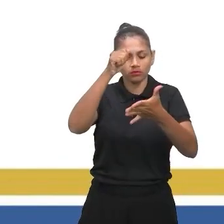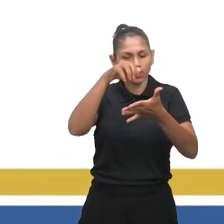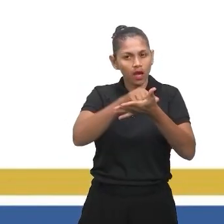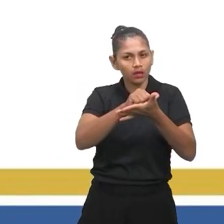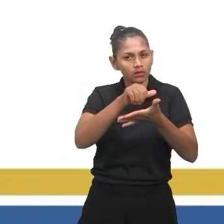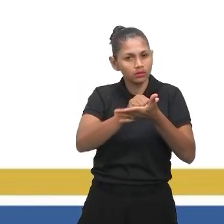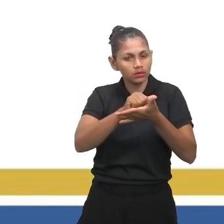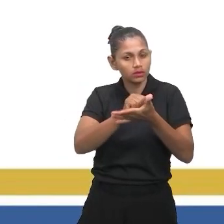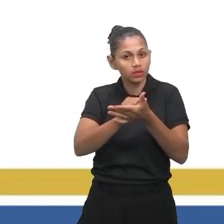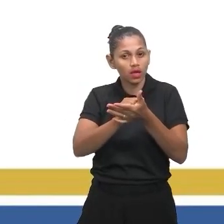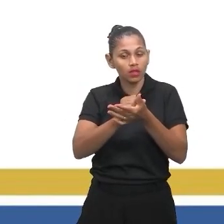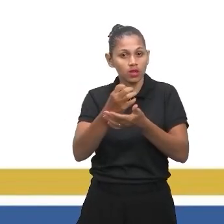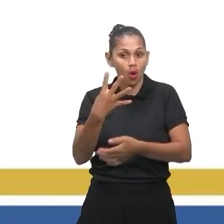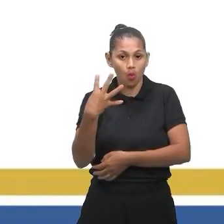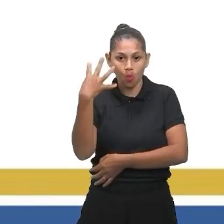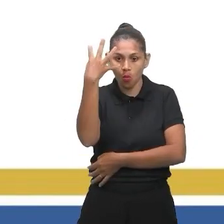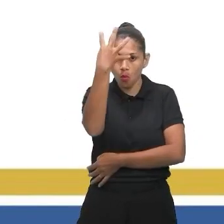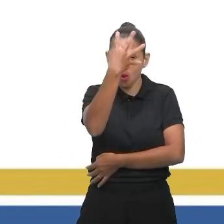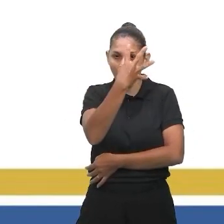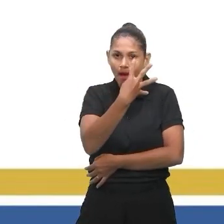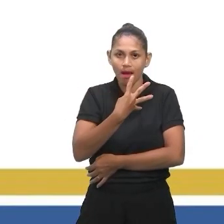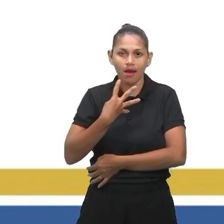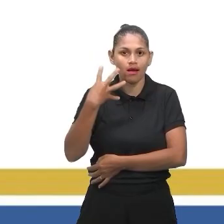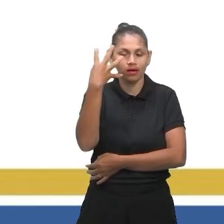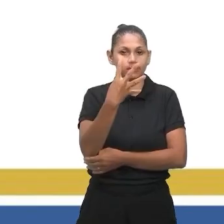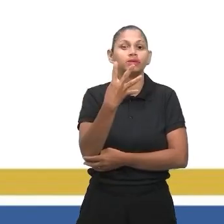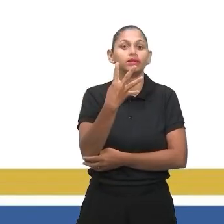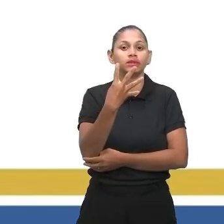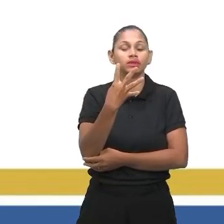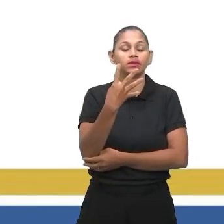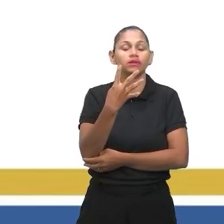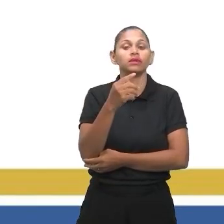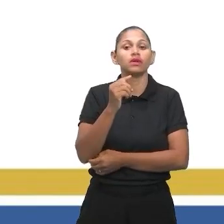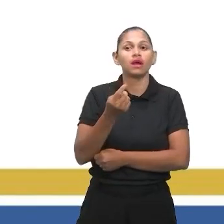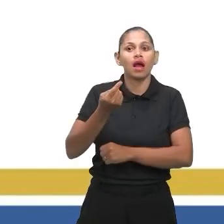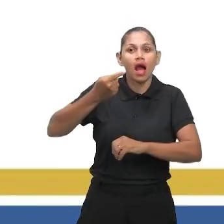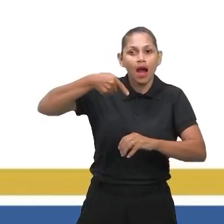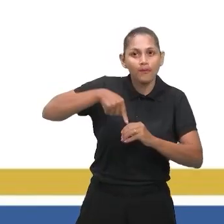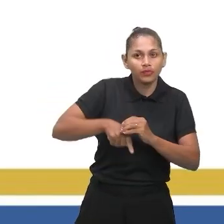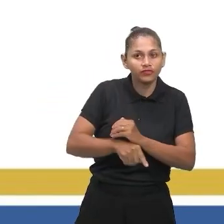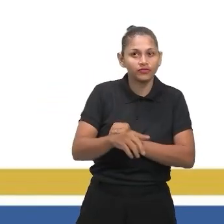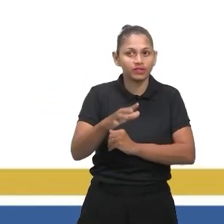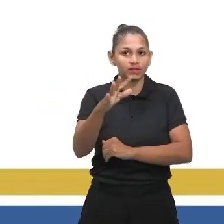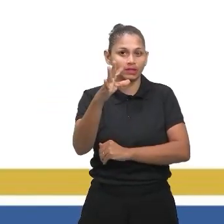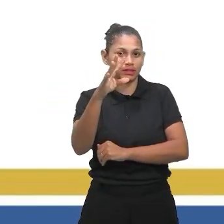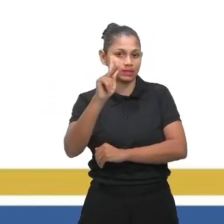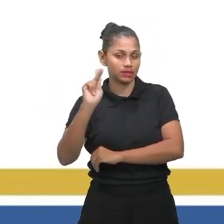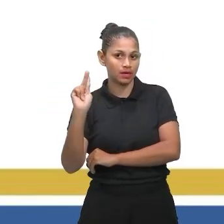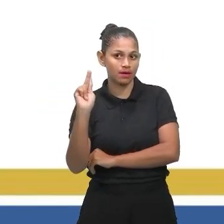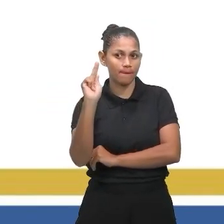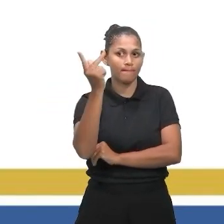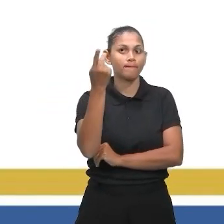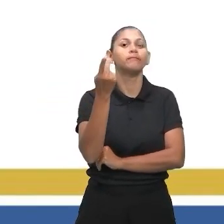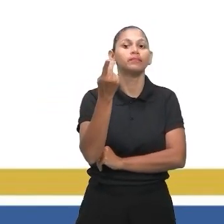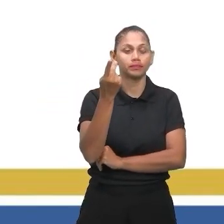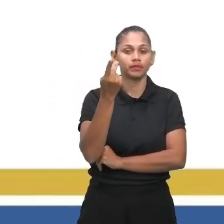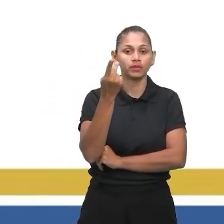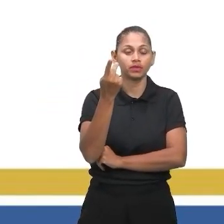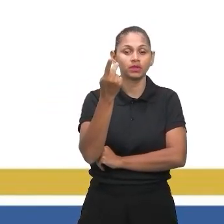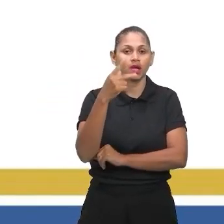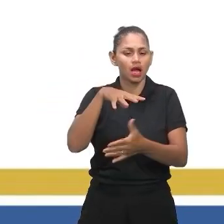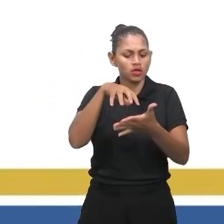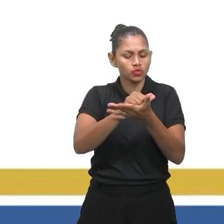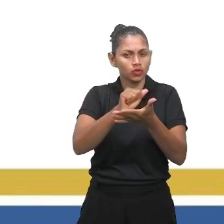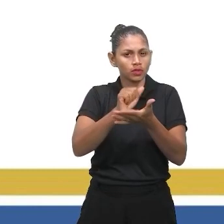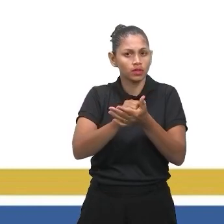gráfico de linhas. Ok. Nele, a profundidade H registrada às 13 horas